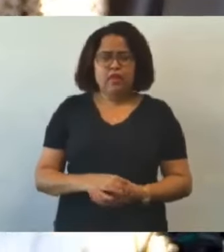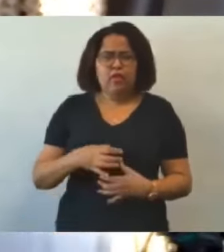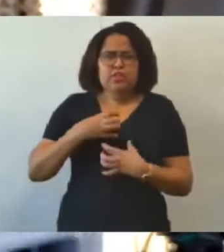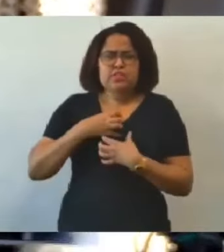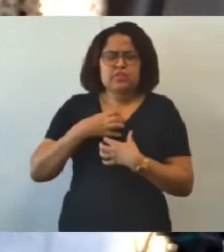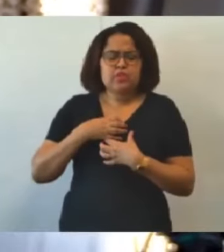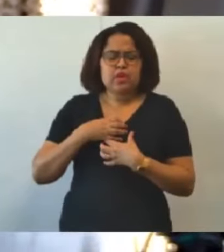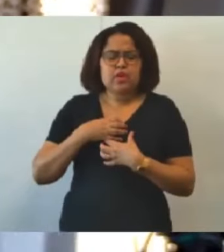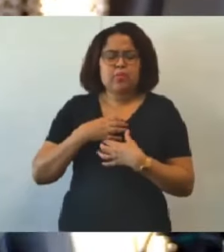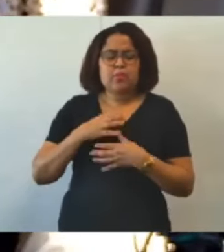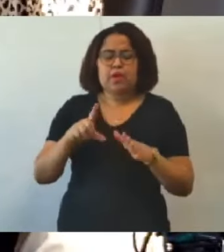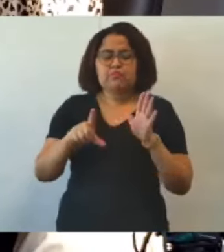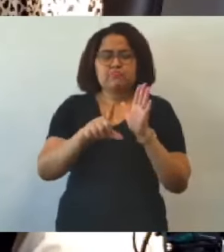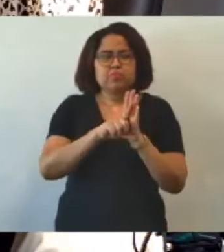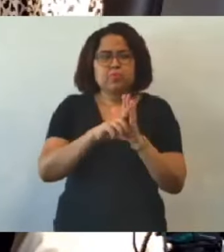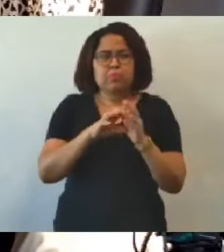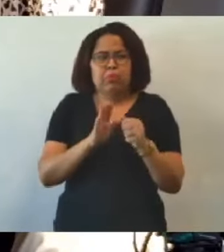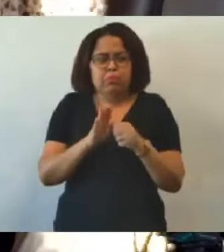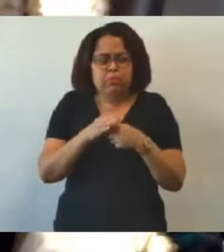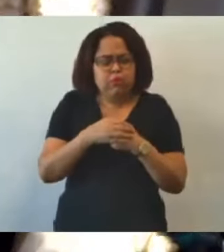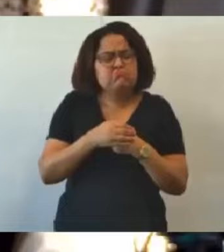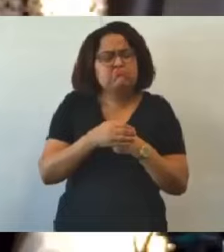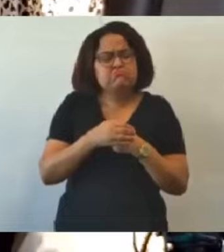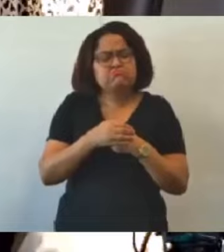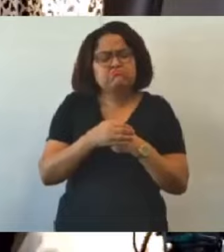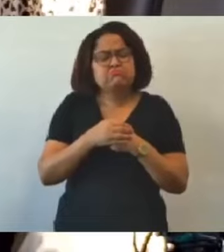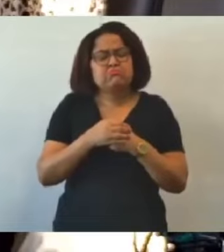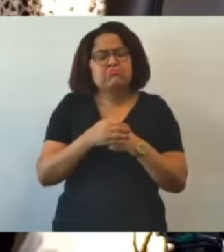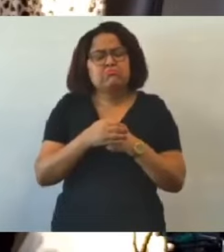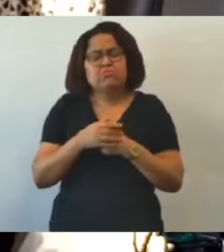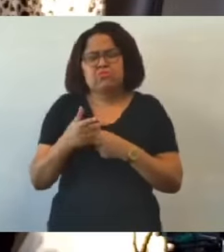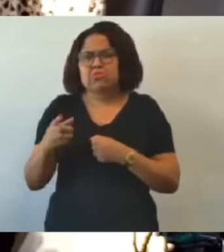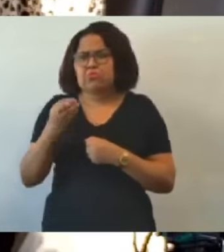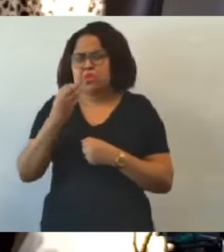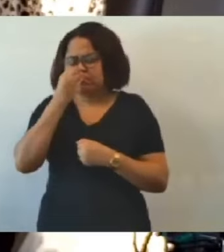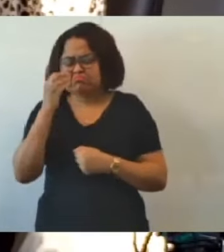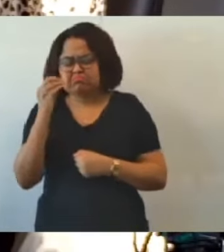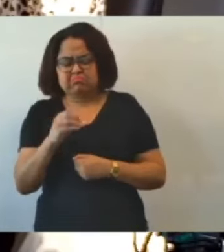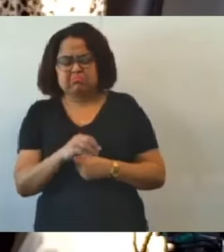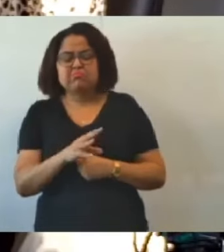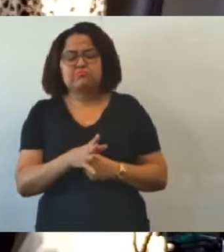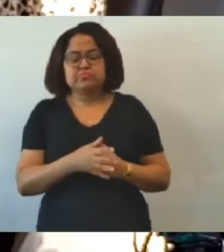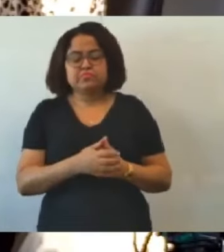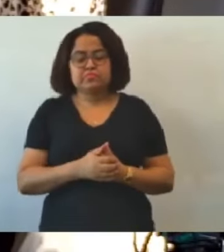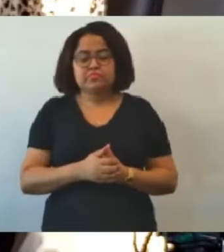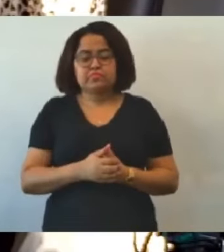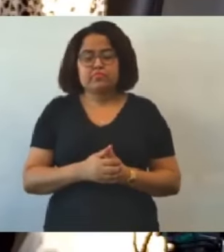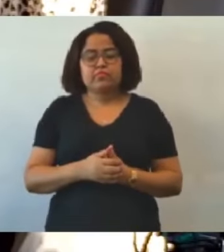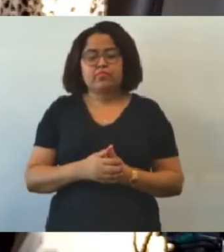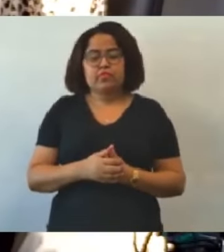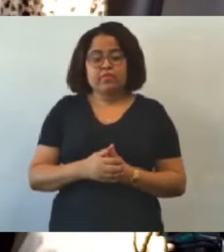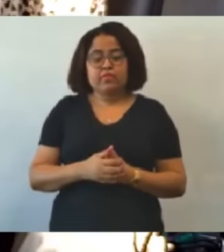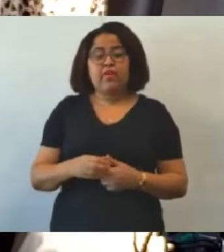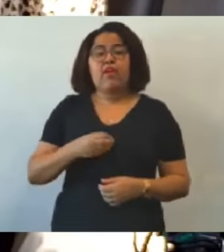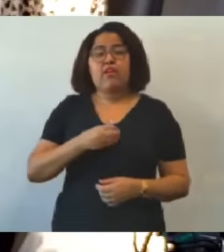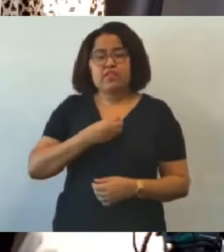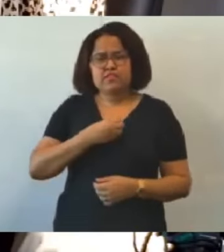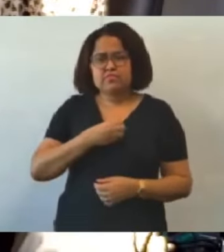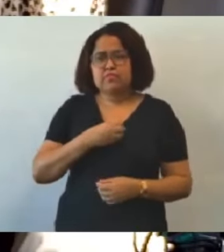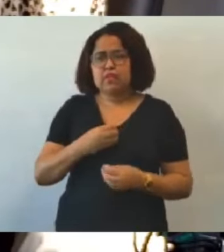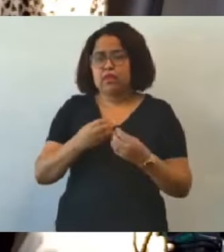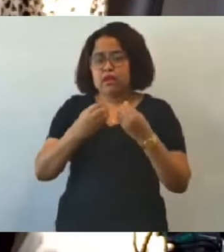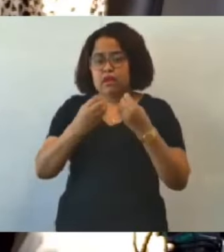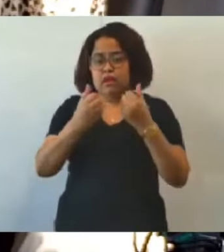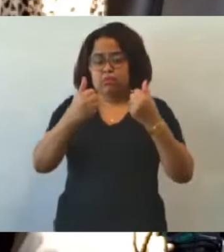parte de legislação, omissão. Quando você chega nos conselhos, existe ali quase que uma catástrofe, que